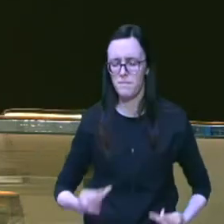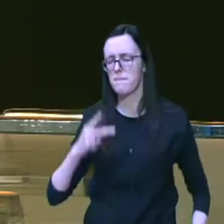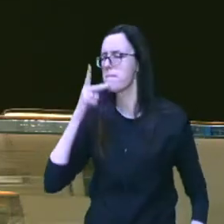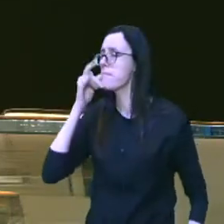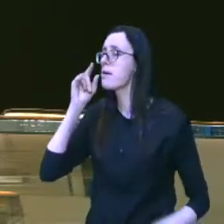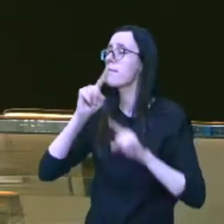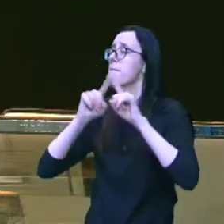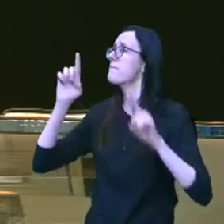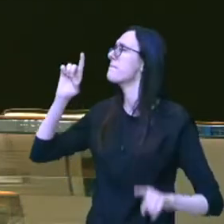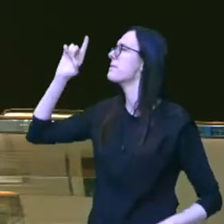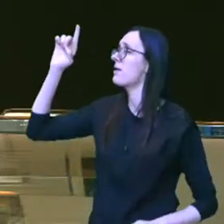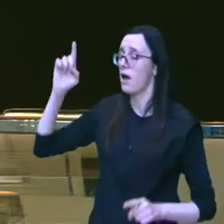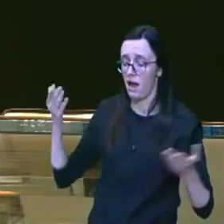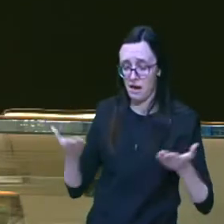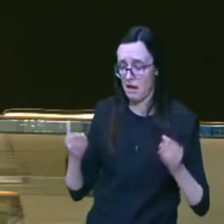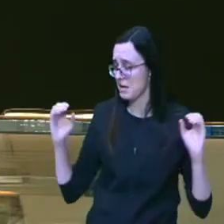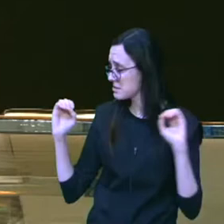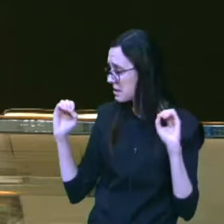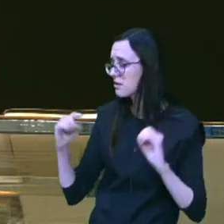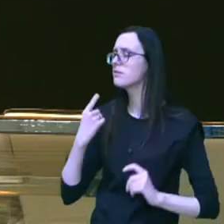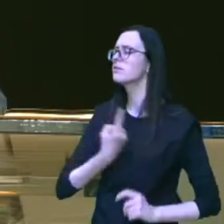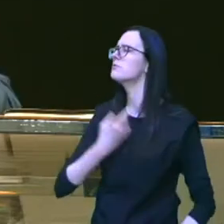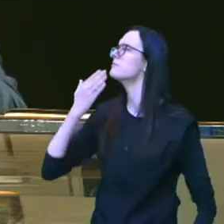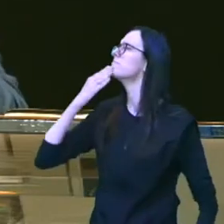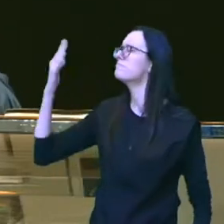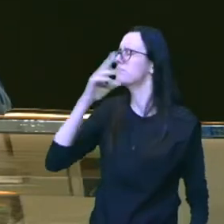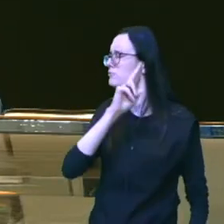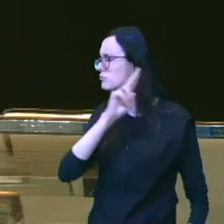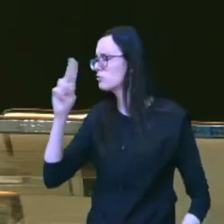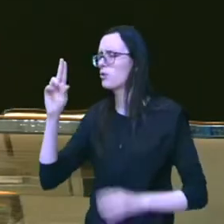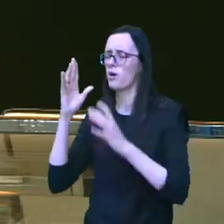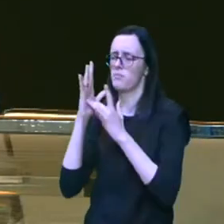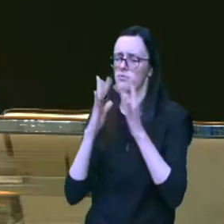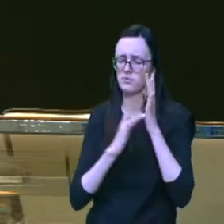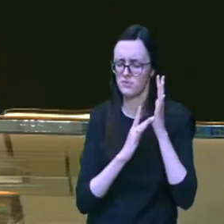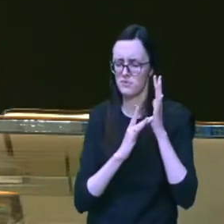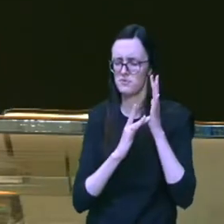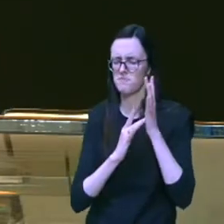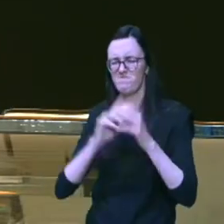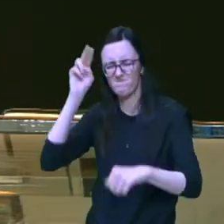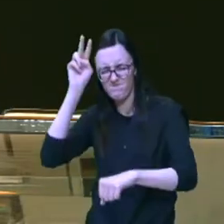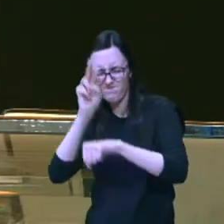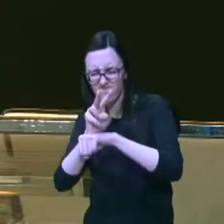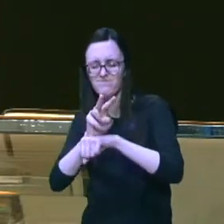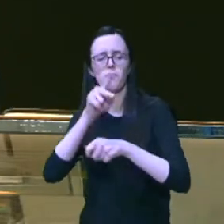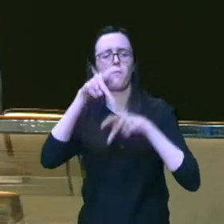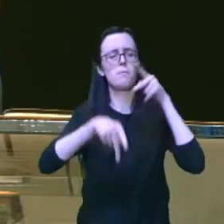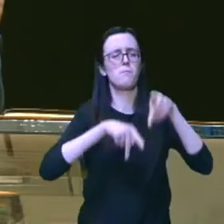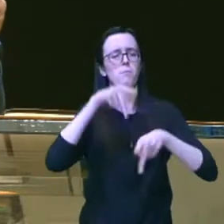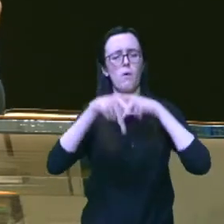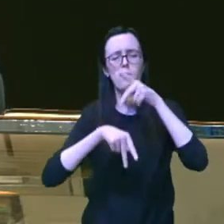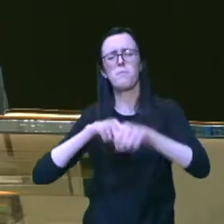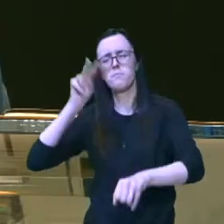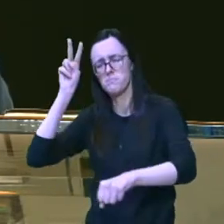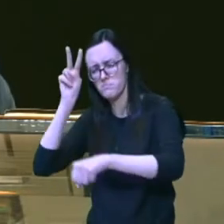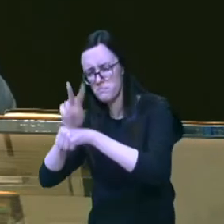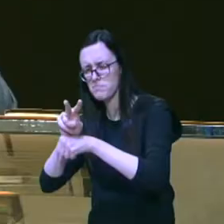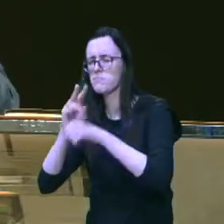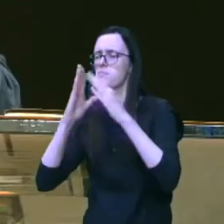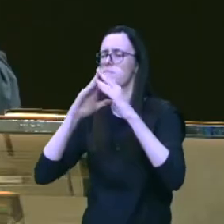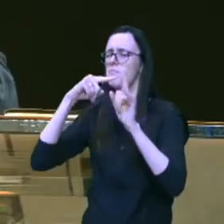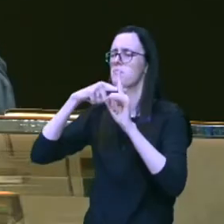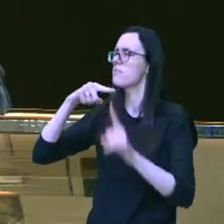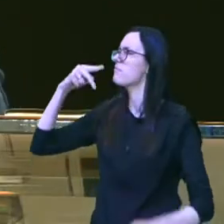mas Deus, enquanto isso não acontece, nós pedimos em nome de Jesus protege o teu povo, protege a tua